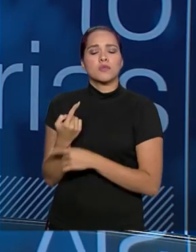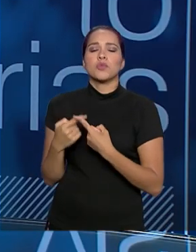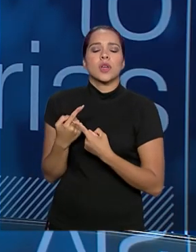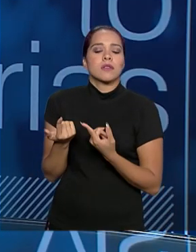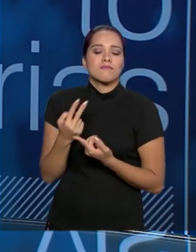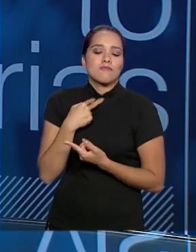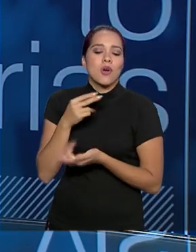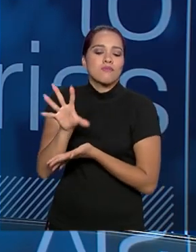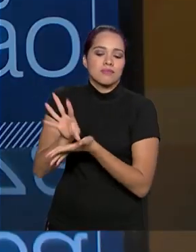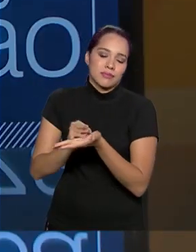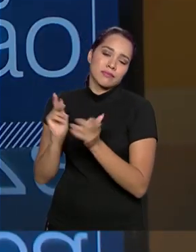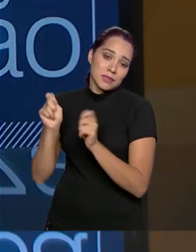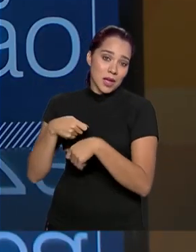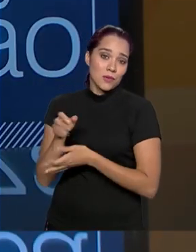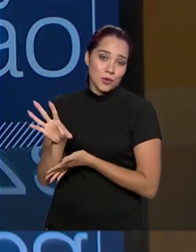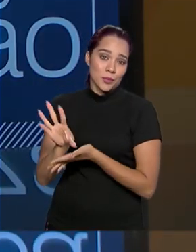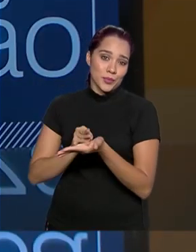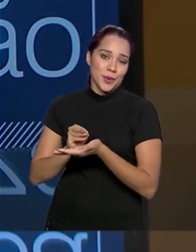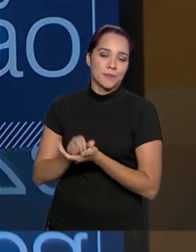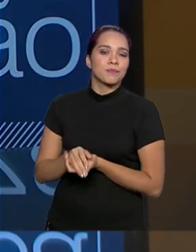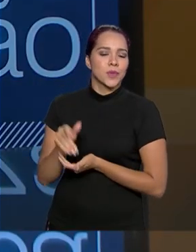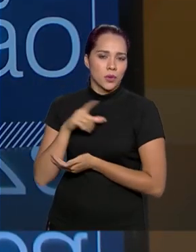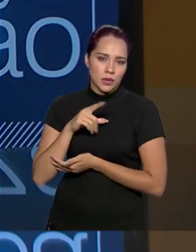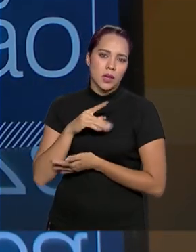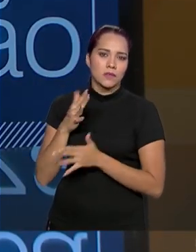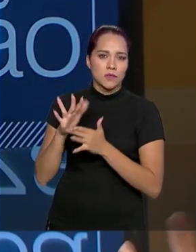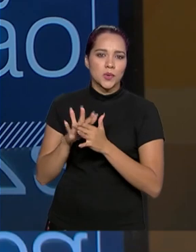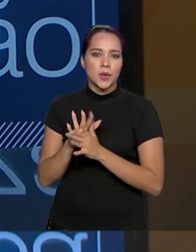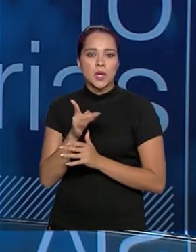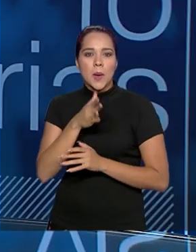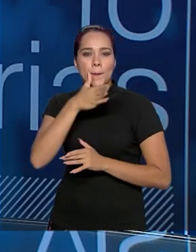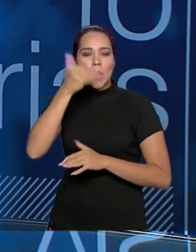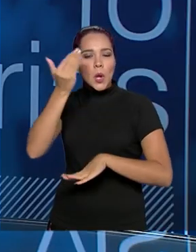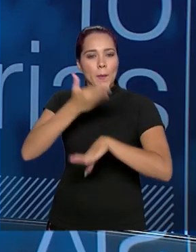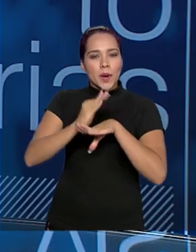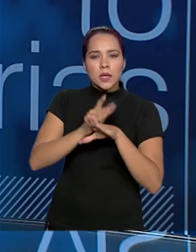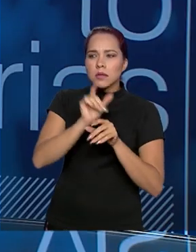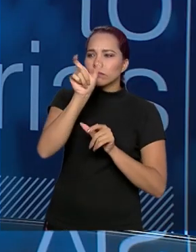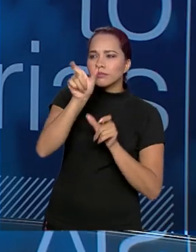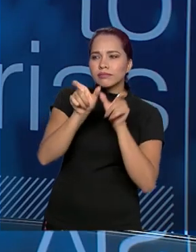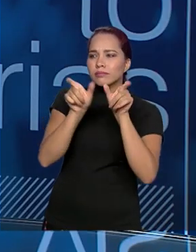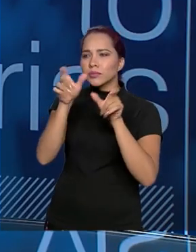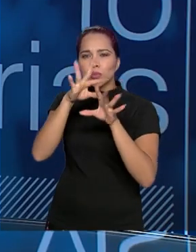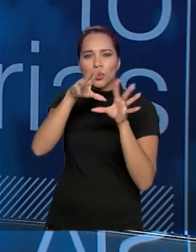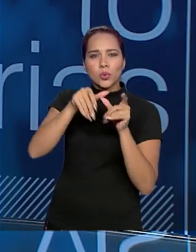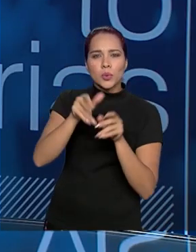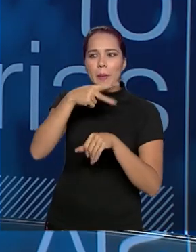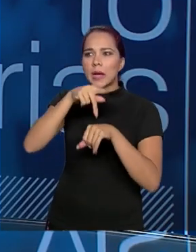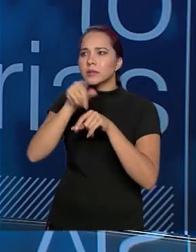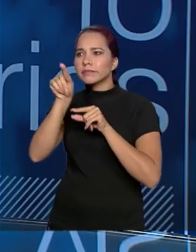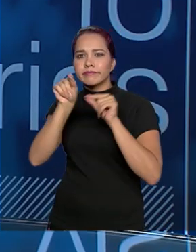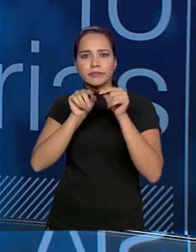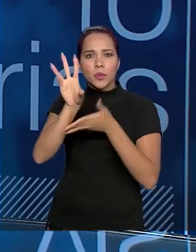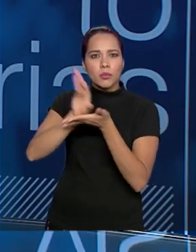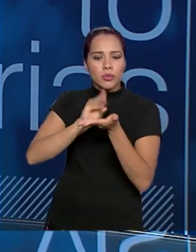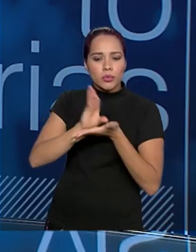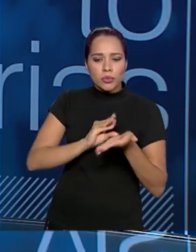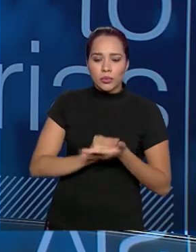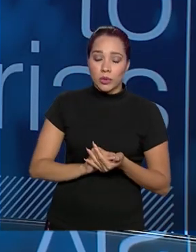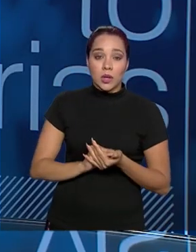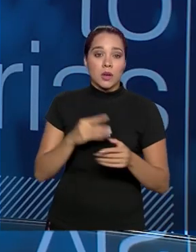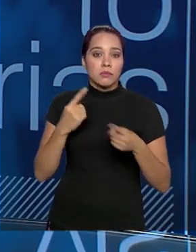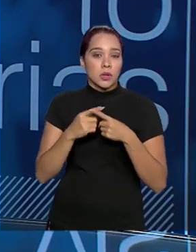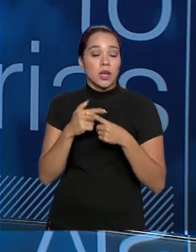copiar isso? Então, a gente tem um pouco dessa diretriz de pegar as melhores práticas mundiais, porque a nossa mineração é de escala mundial.